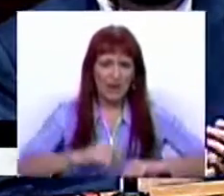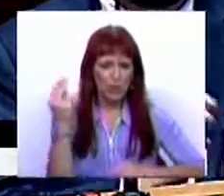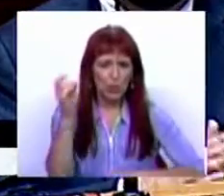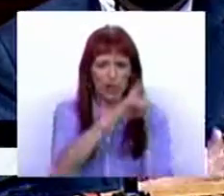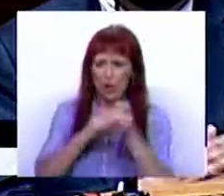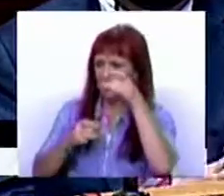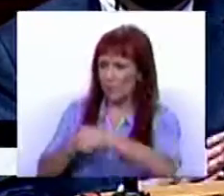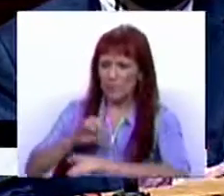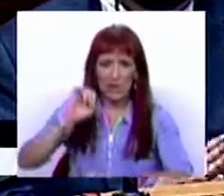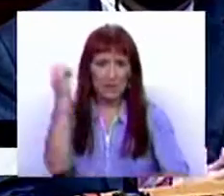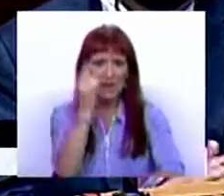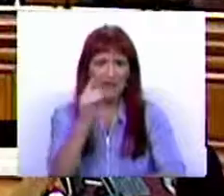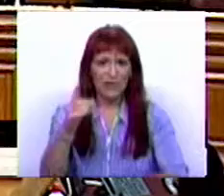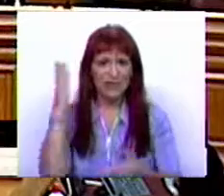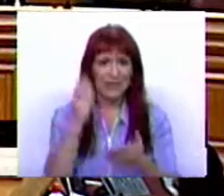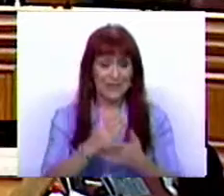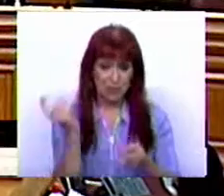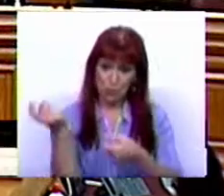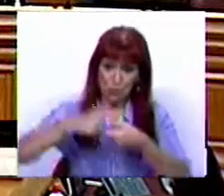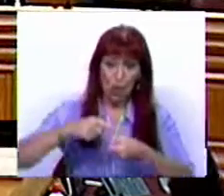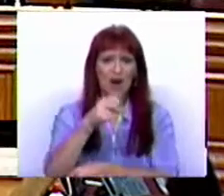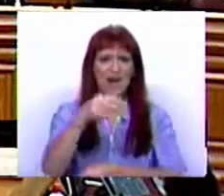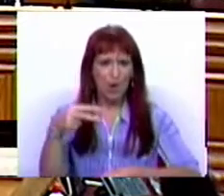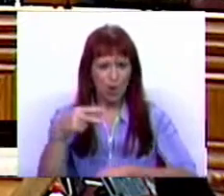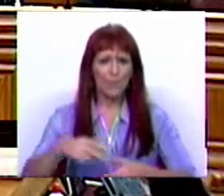Europeia pela primeira vez desde que aderimos ao euro.